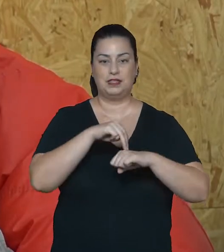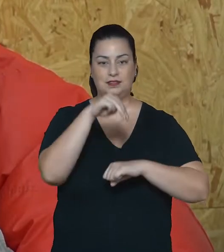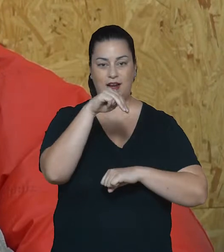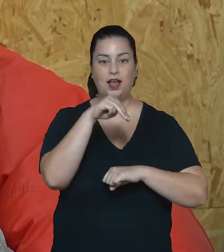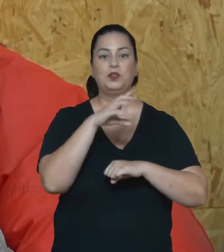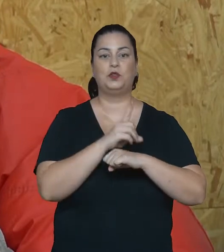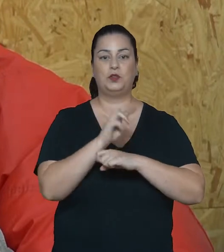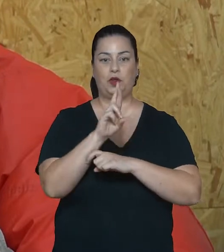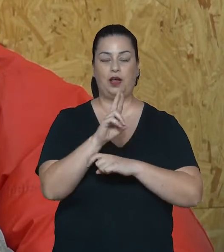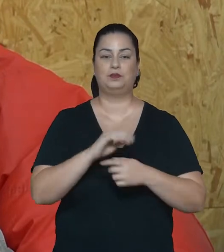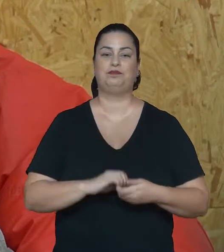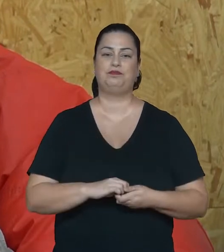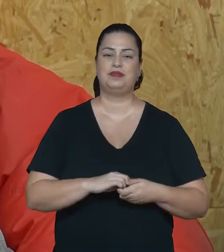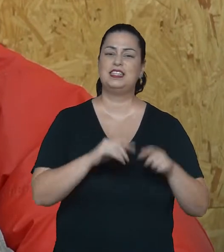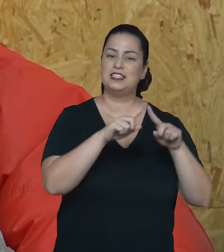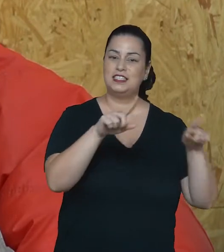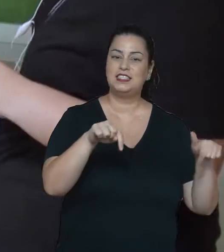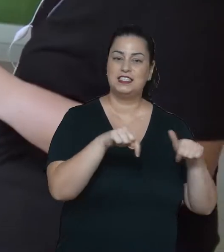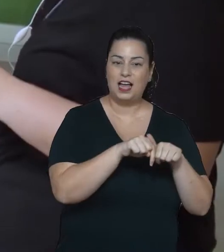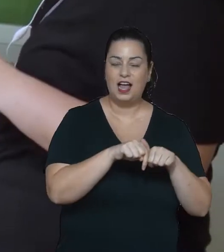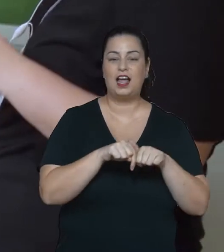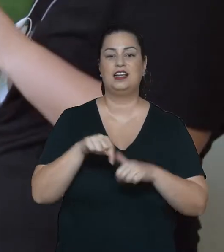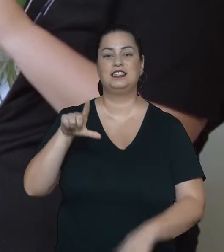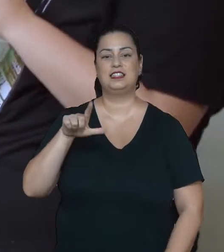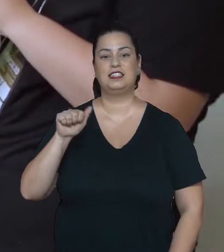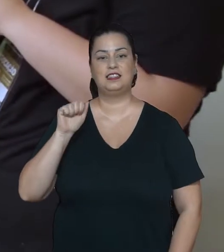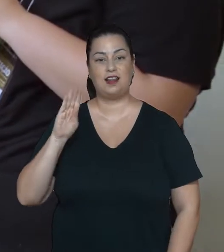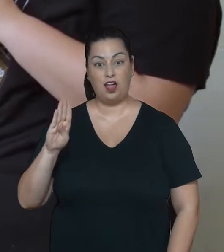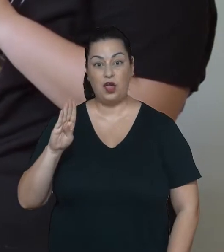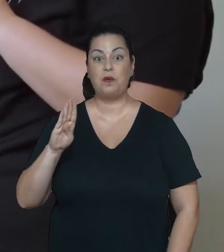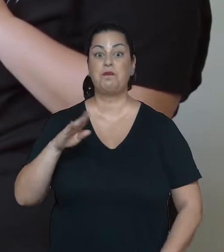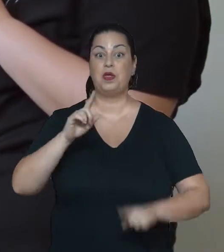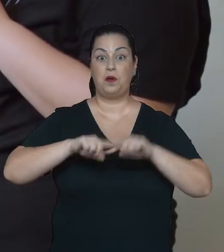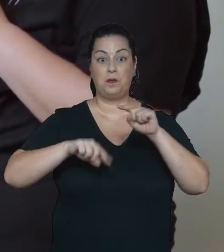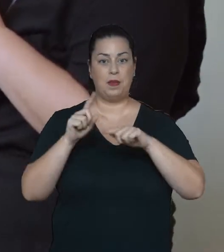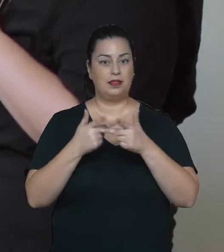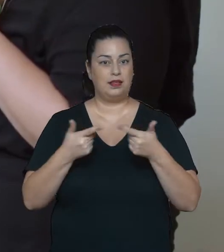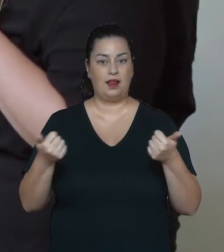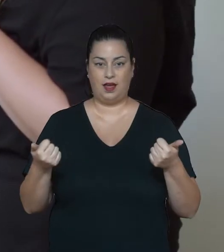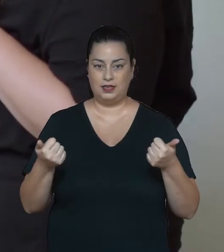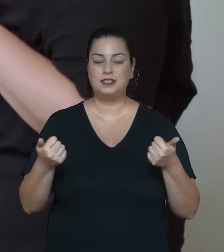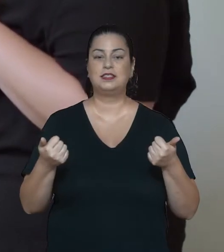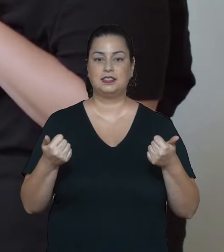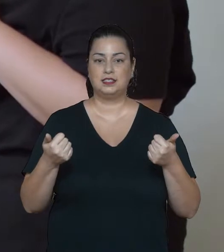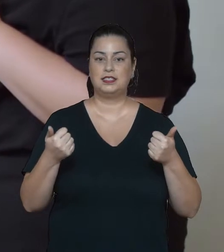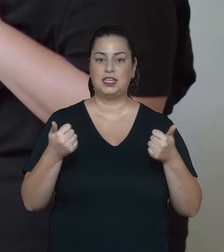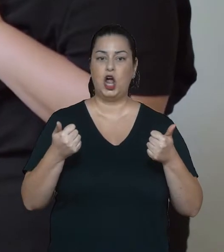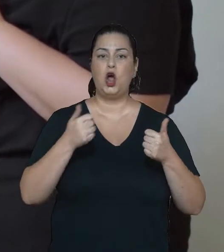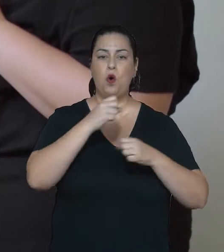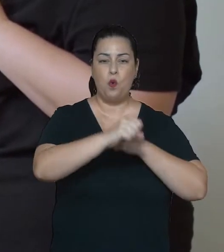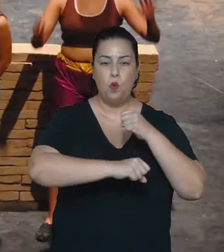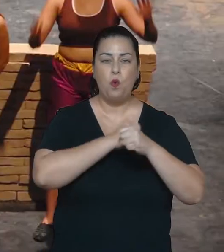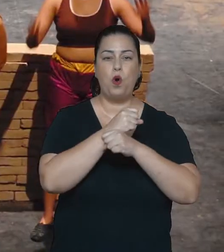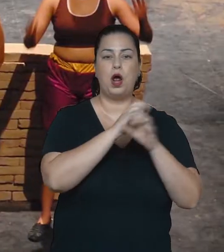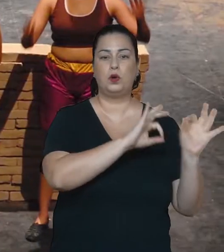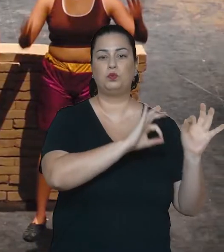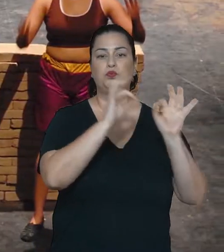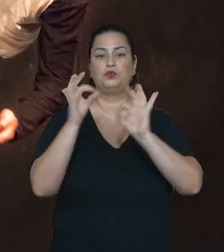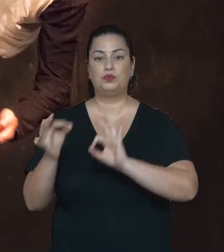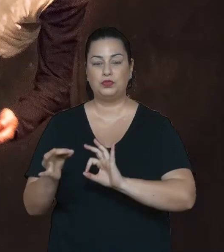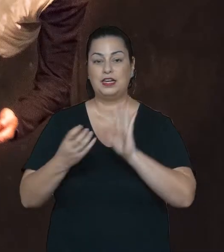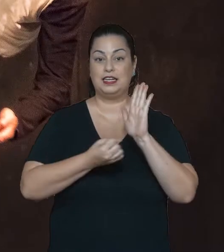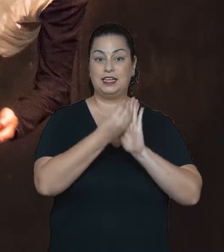e doutorandos. Há salas, laboratórios, equipamentos, passando o ano